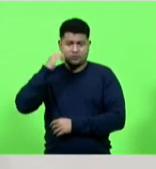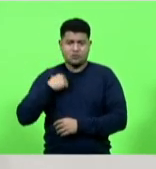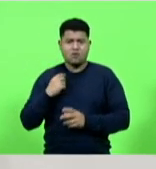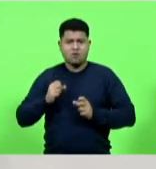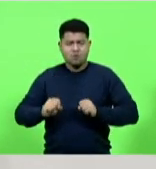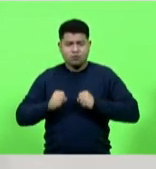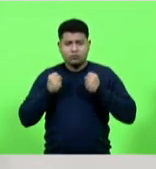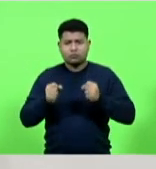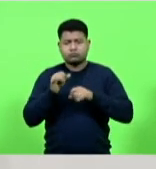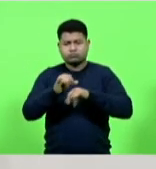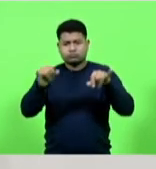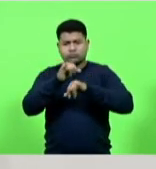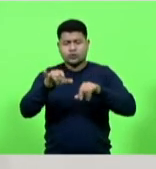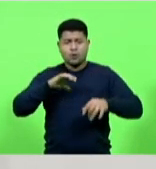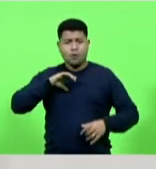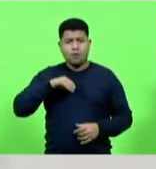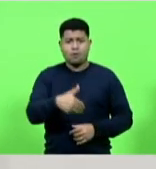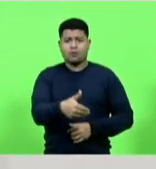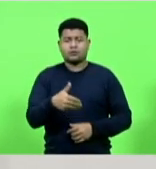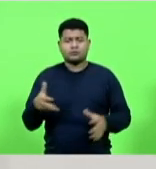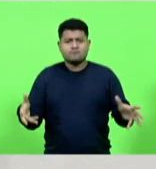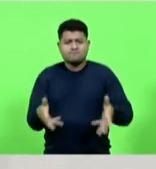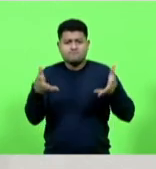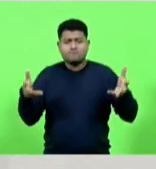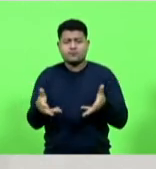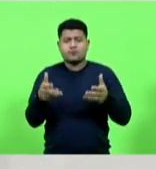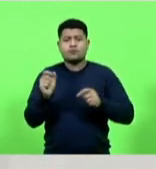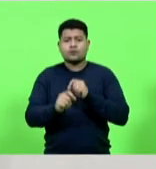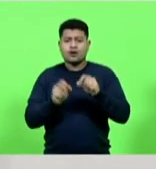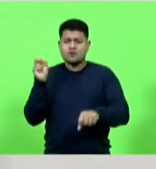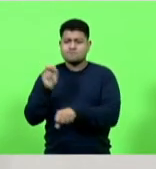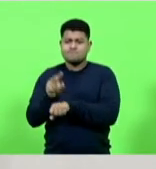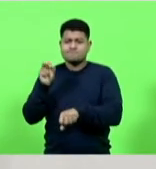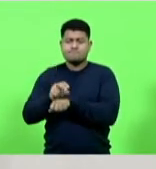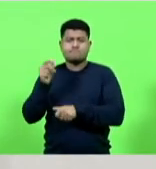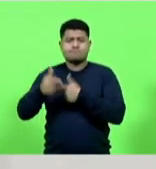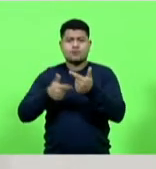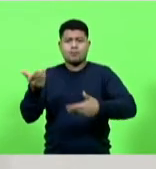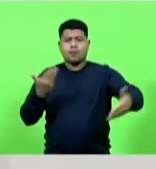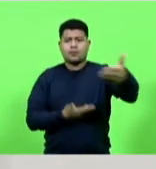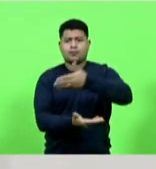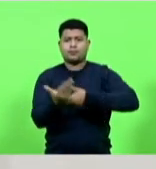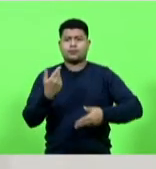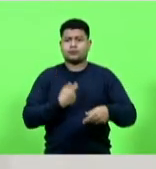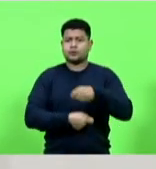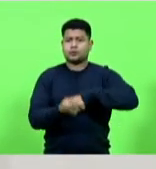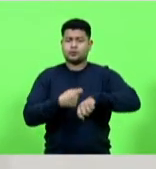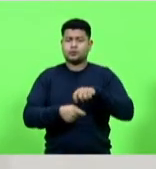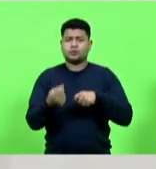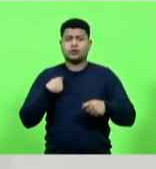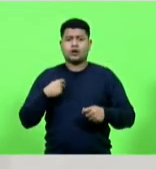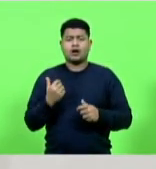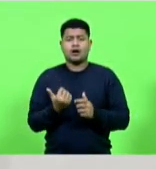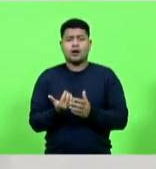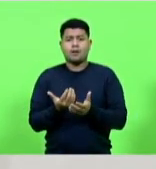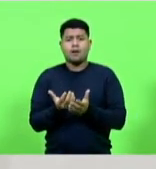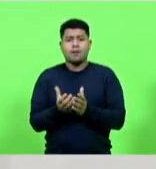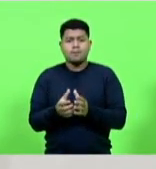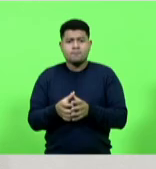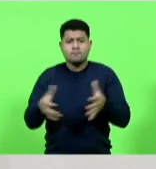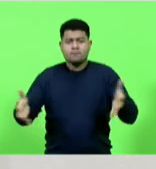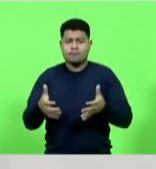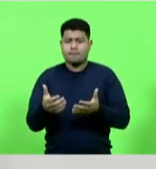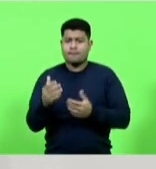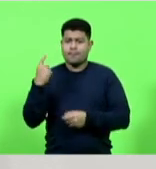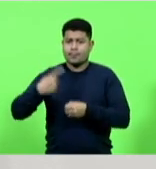motivação para continuar gerando empregos movimentando a economia fazendo mais por sua cidade e por